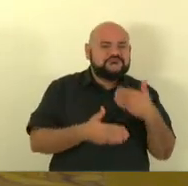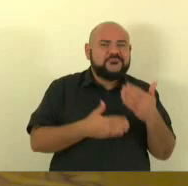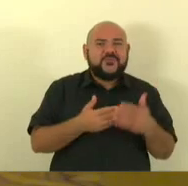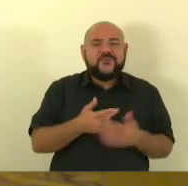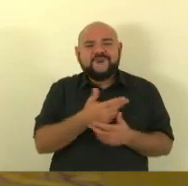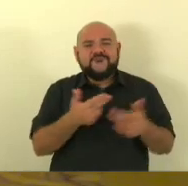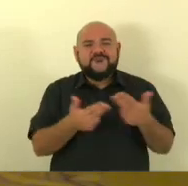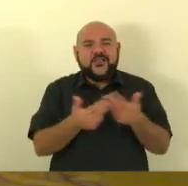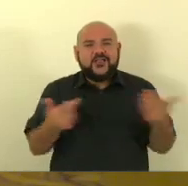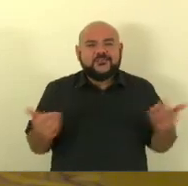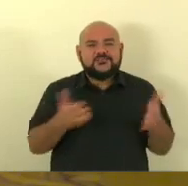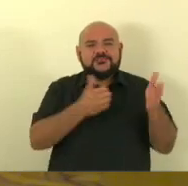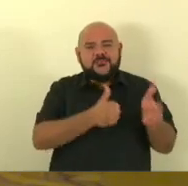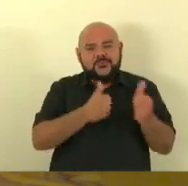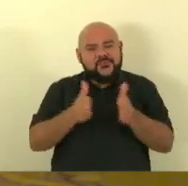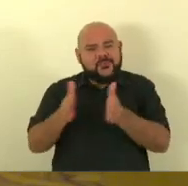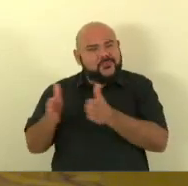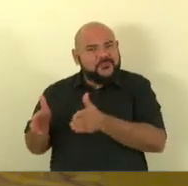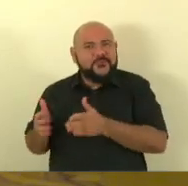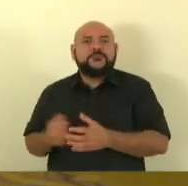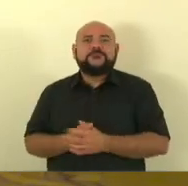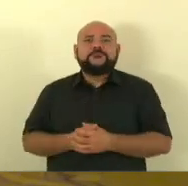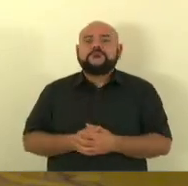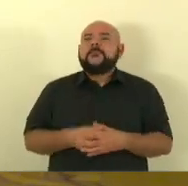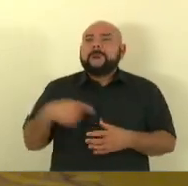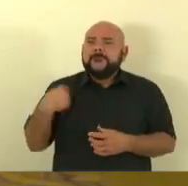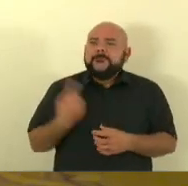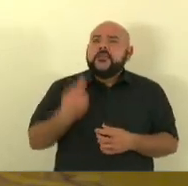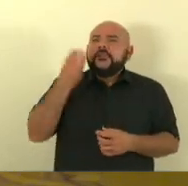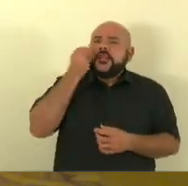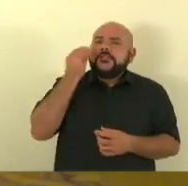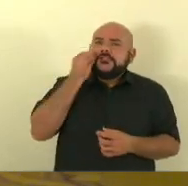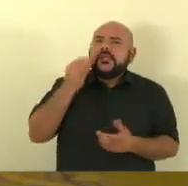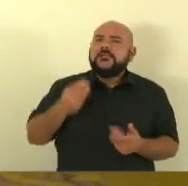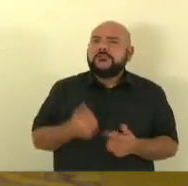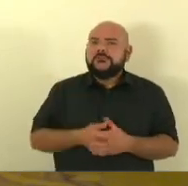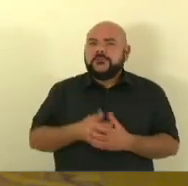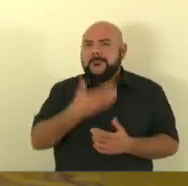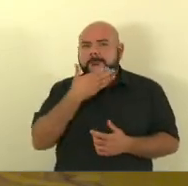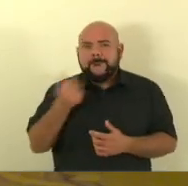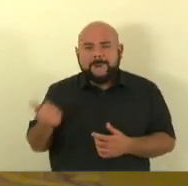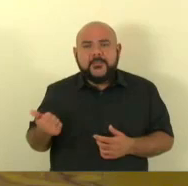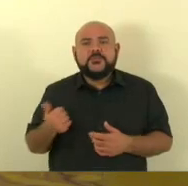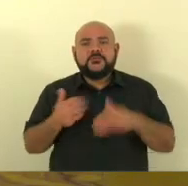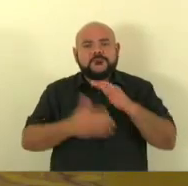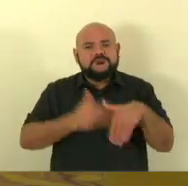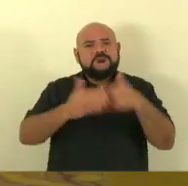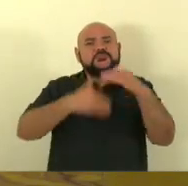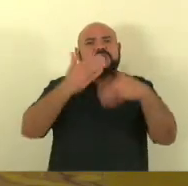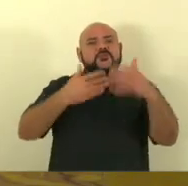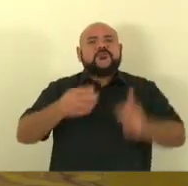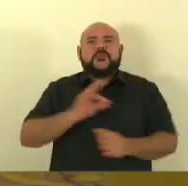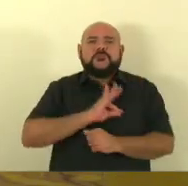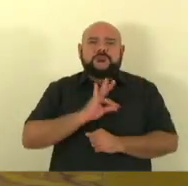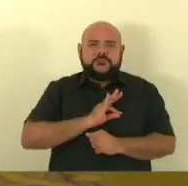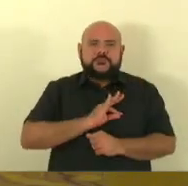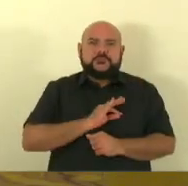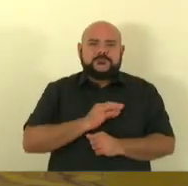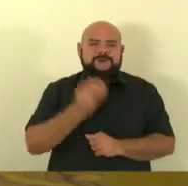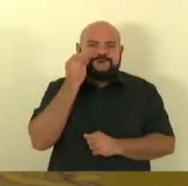nós temos nós estamos buscando melhorar as nossas polícias nós estamos buscando melhorar o nosso aparato